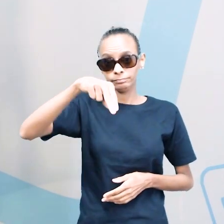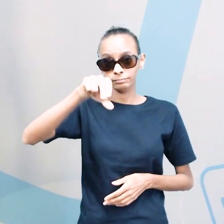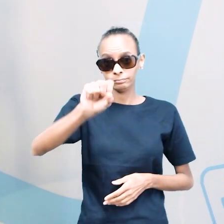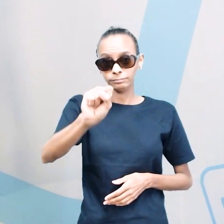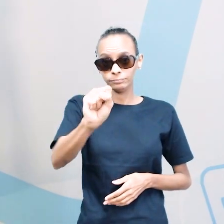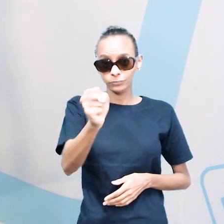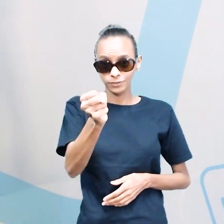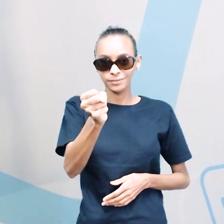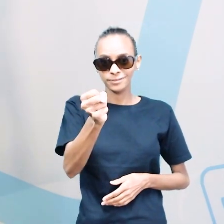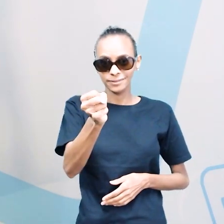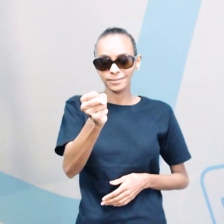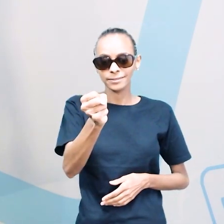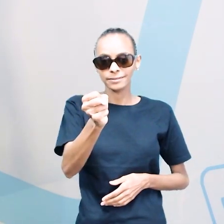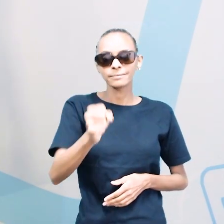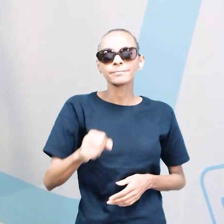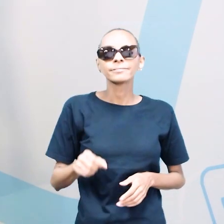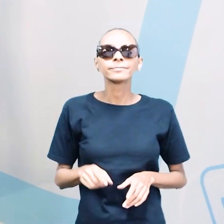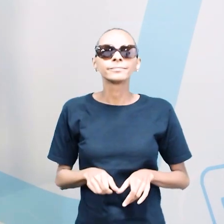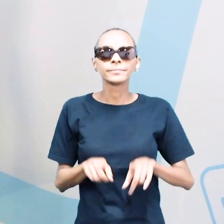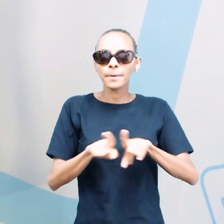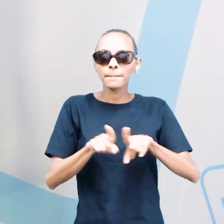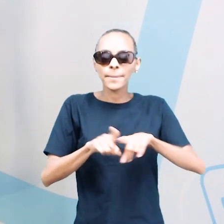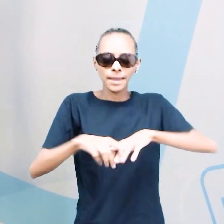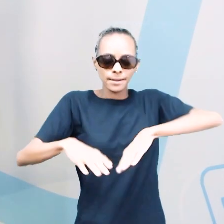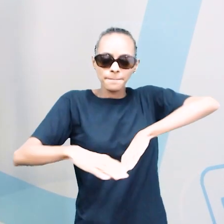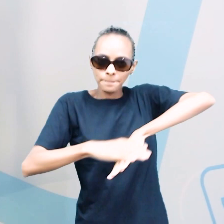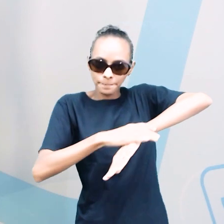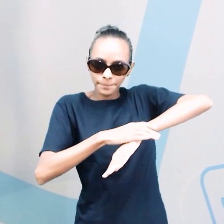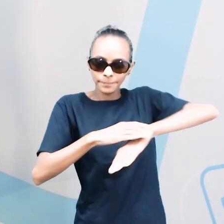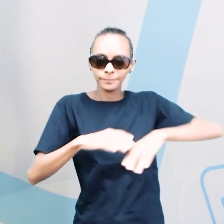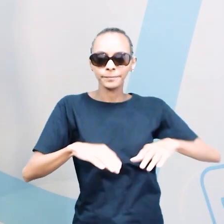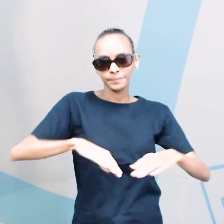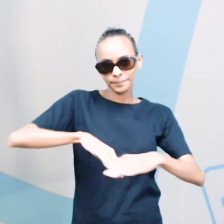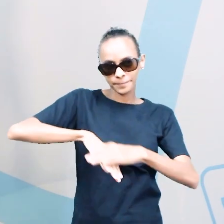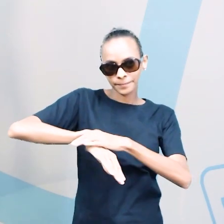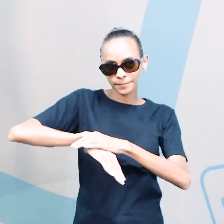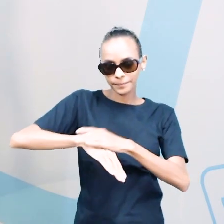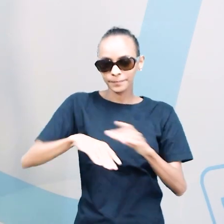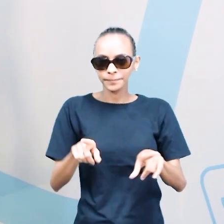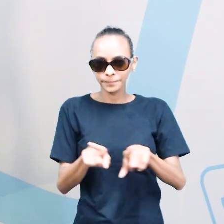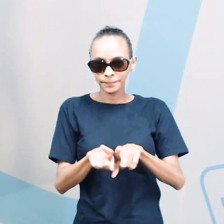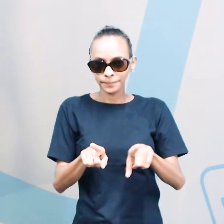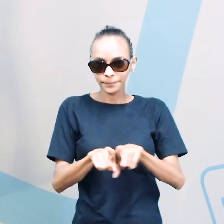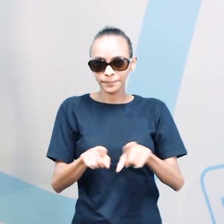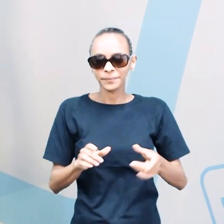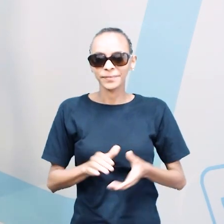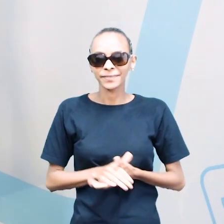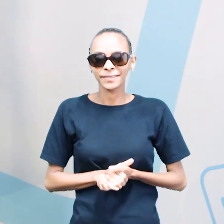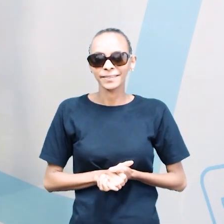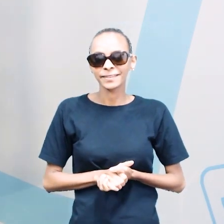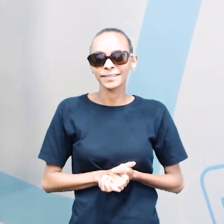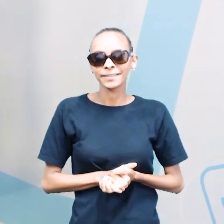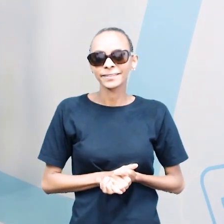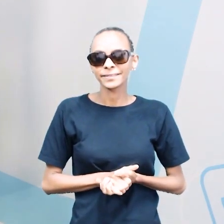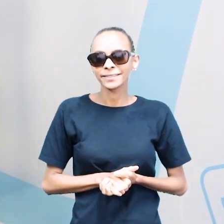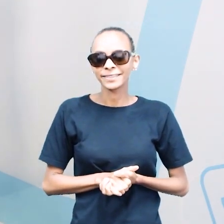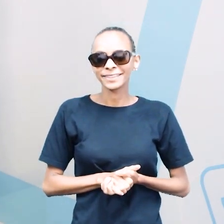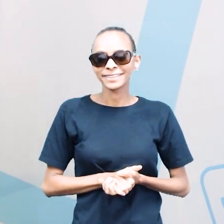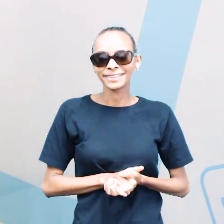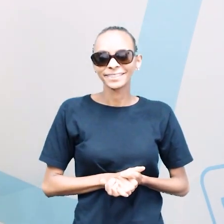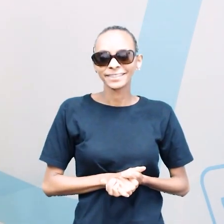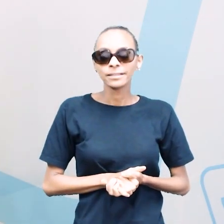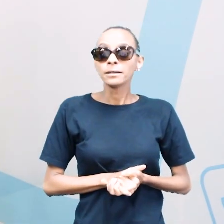Socks. Meia. E aqui, shoes. Isso mesmo. E